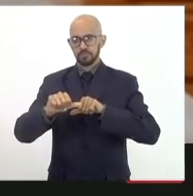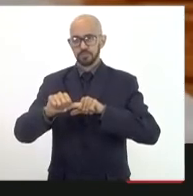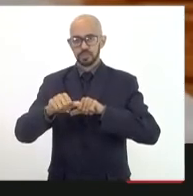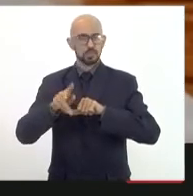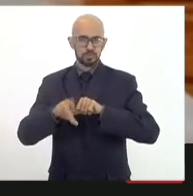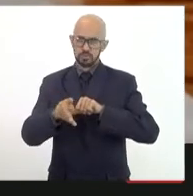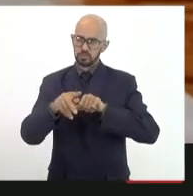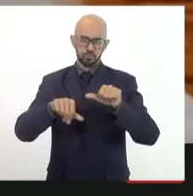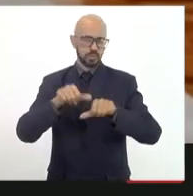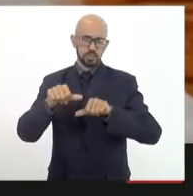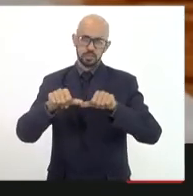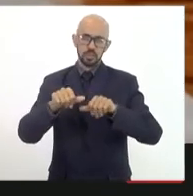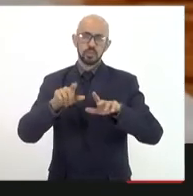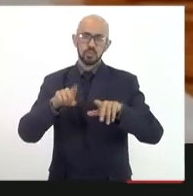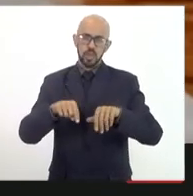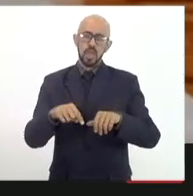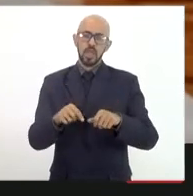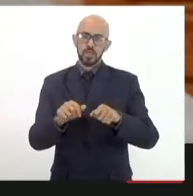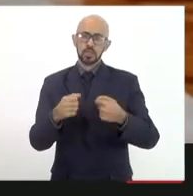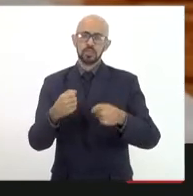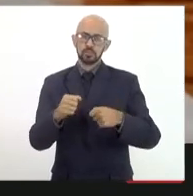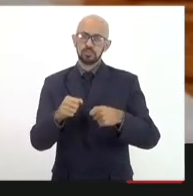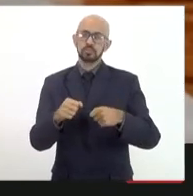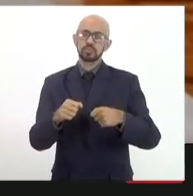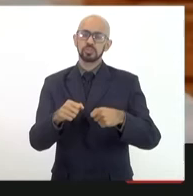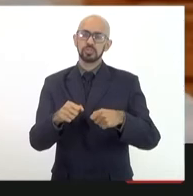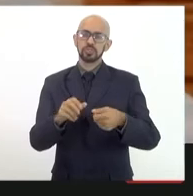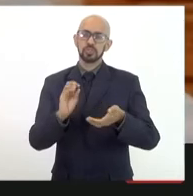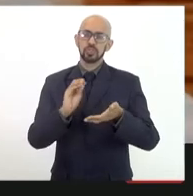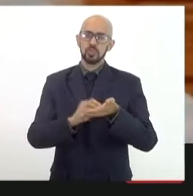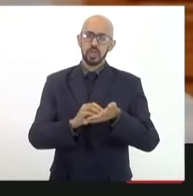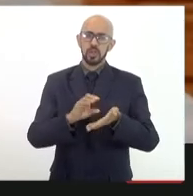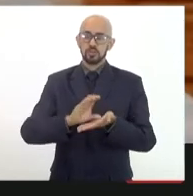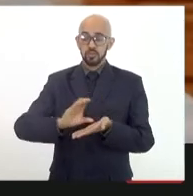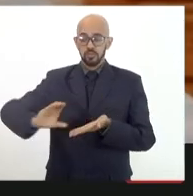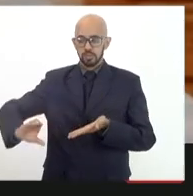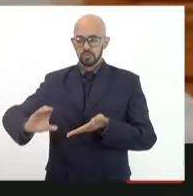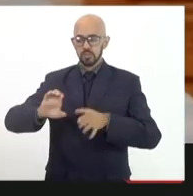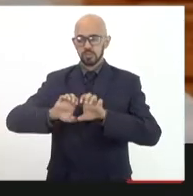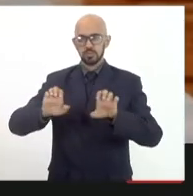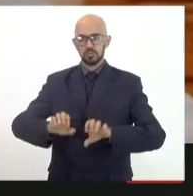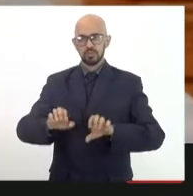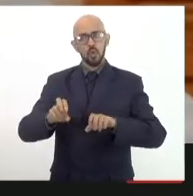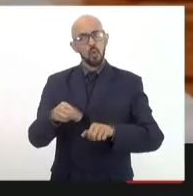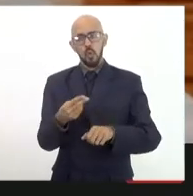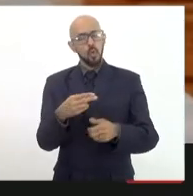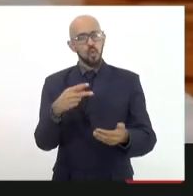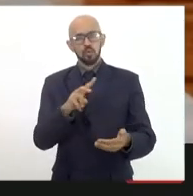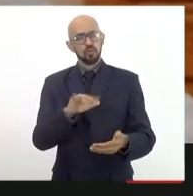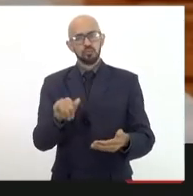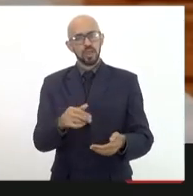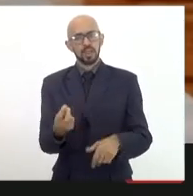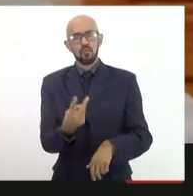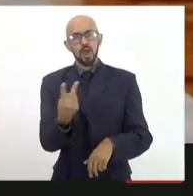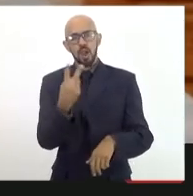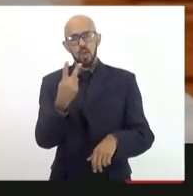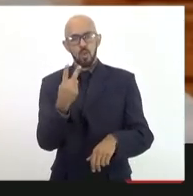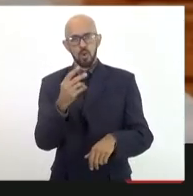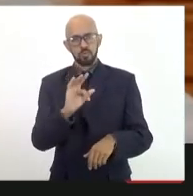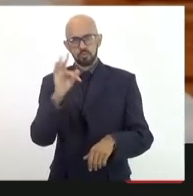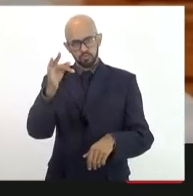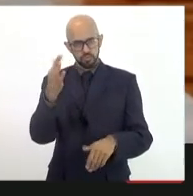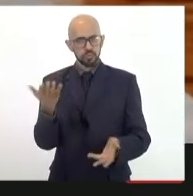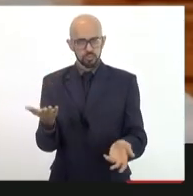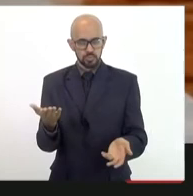previsão para que a gente possa fazer investimentos estruturantes, daqui a pouco um fundo não vai valer nada, vai ser um fundo gráfico, vai entrar um recurso, caiu o joito,